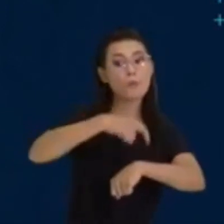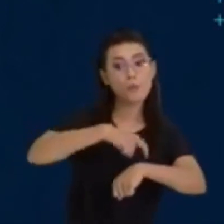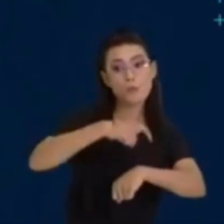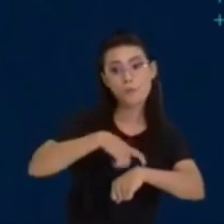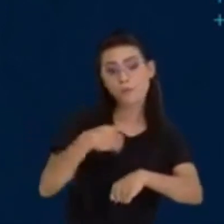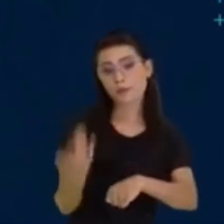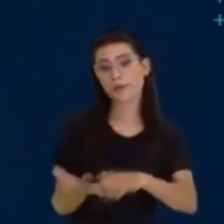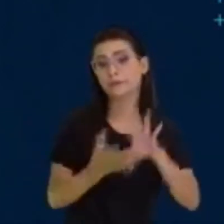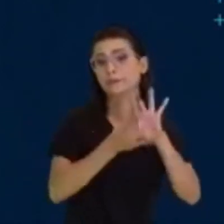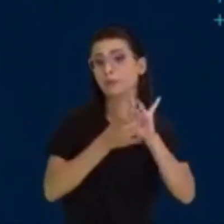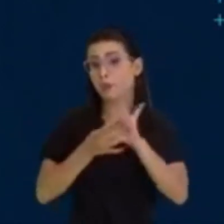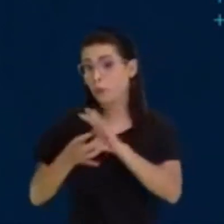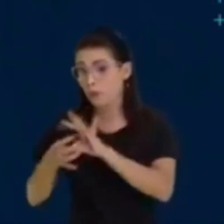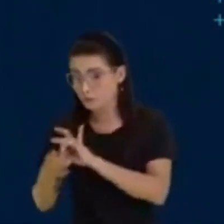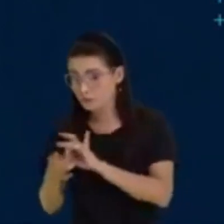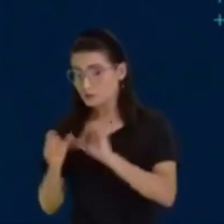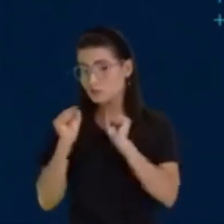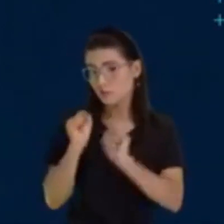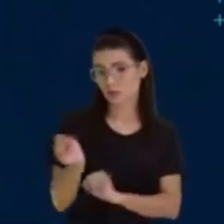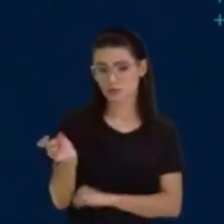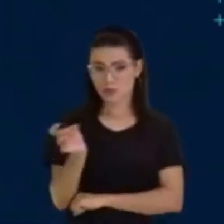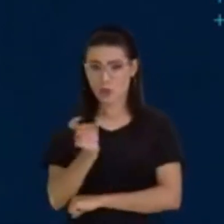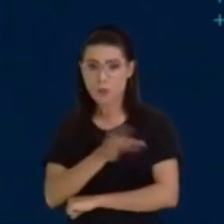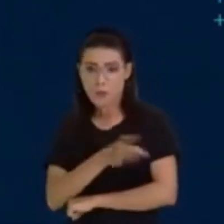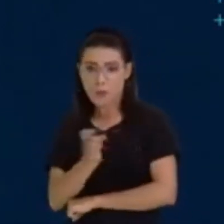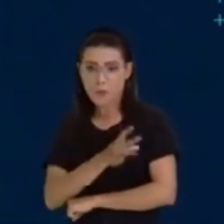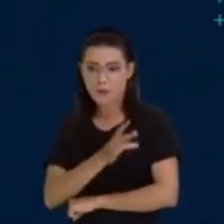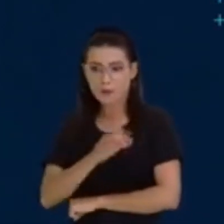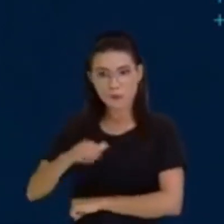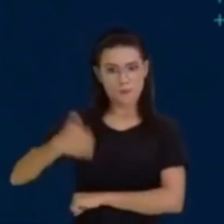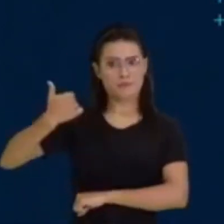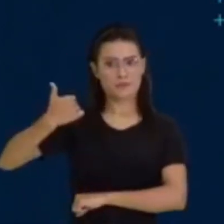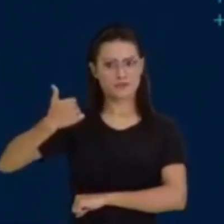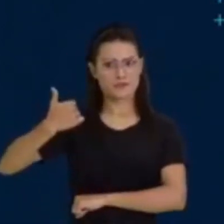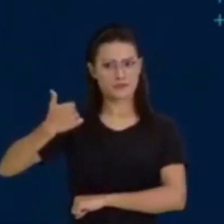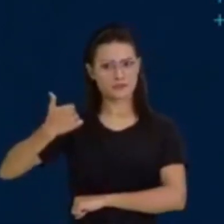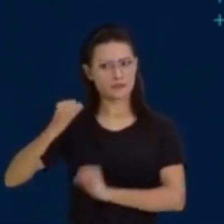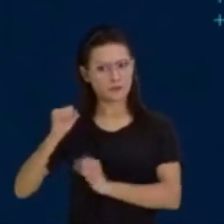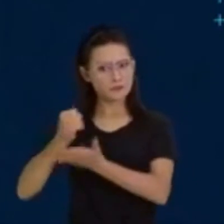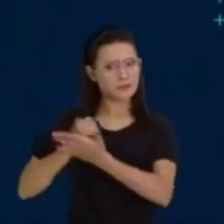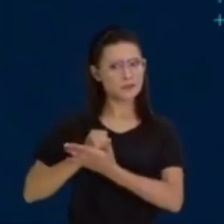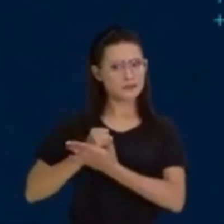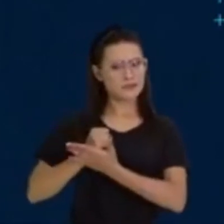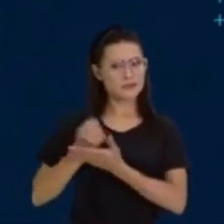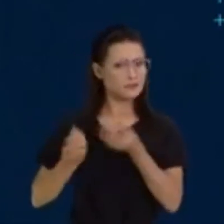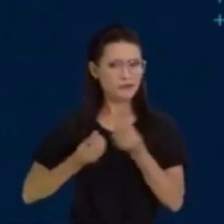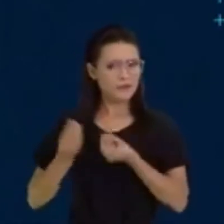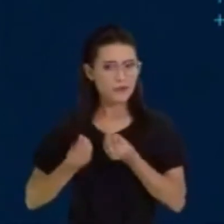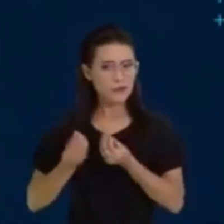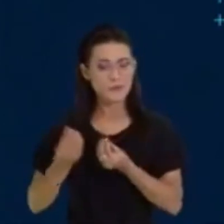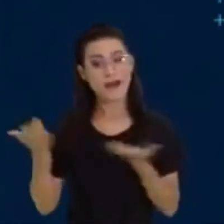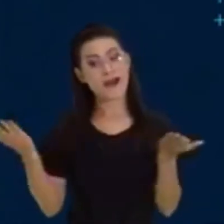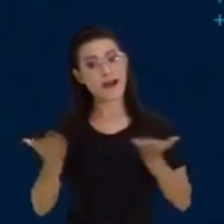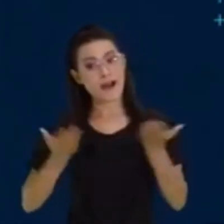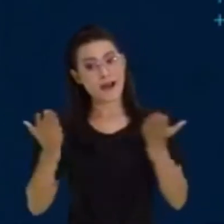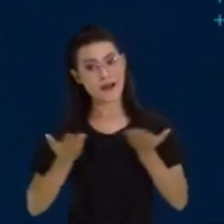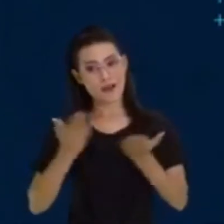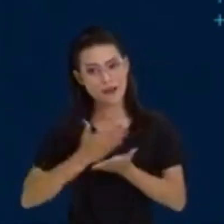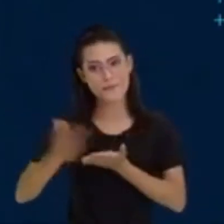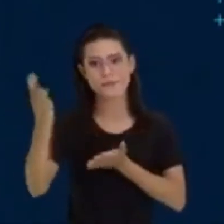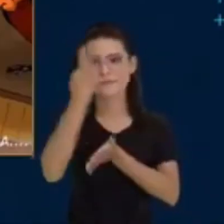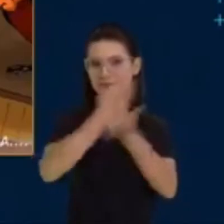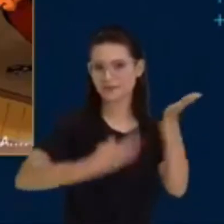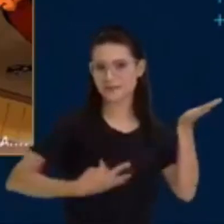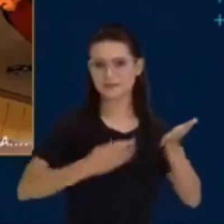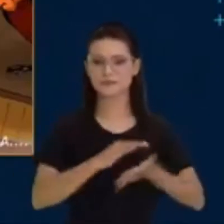circunstância, o medo pode ser positivo? Pode até nos ajudar? Vamos agora ao texto.